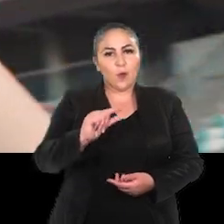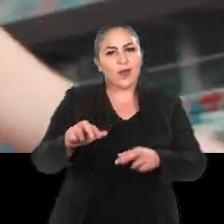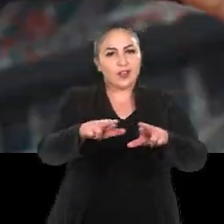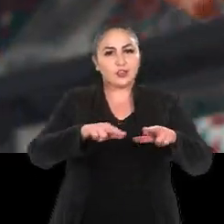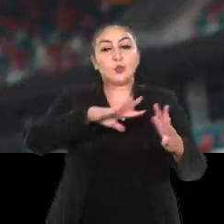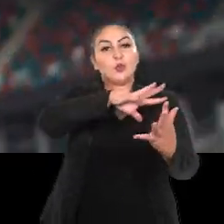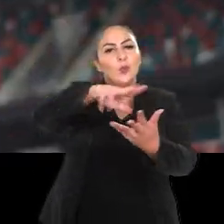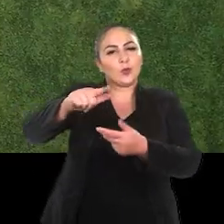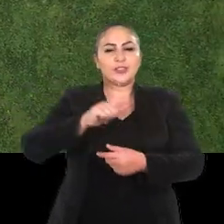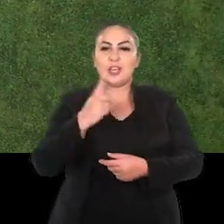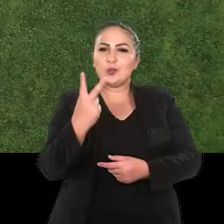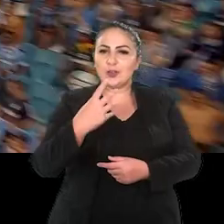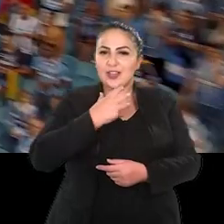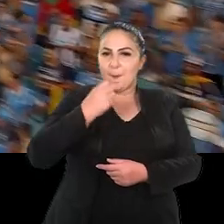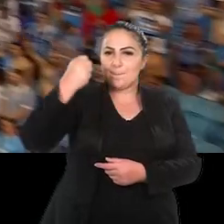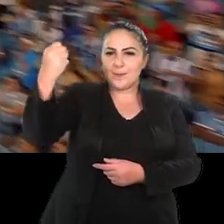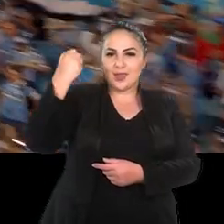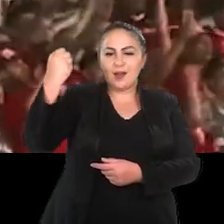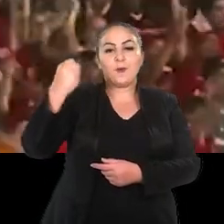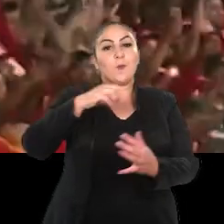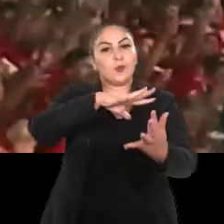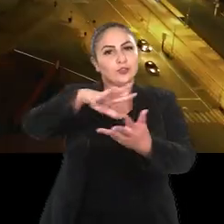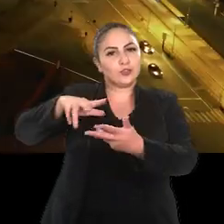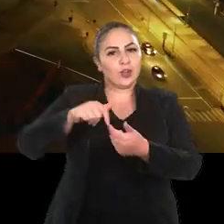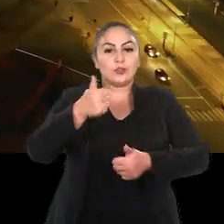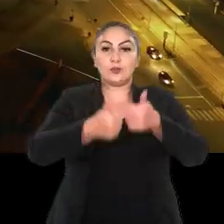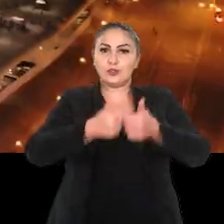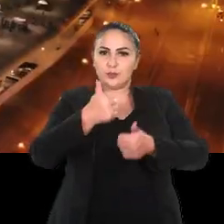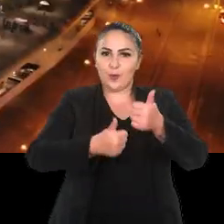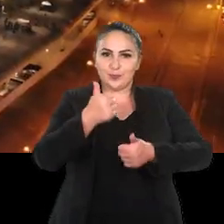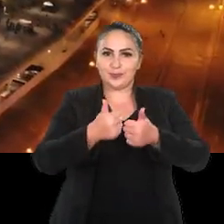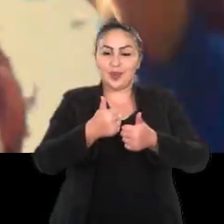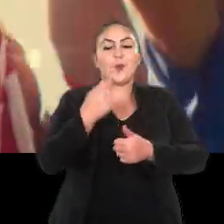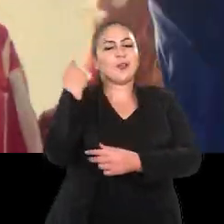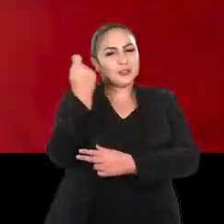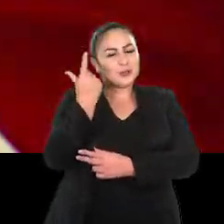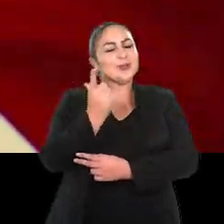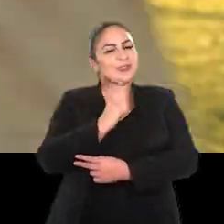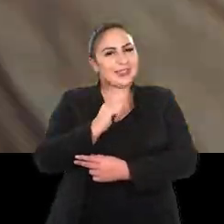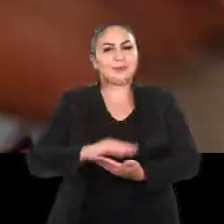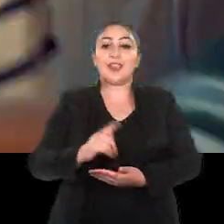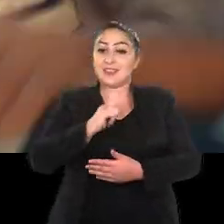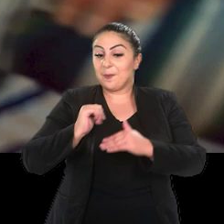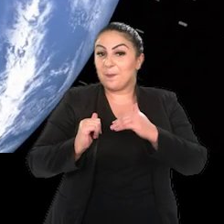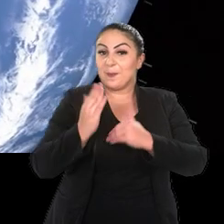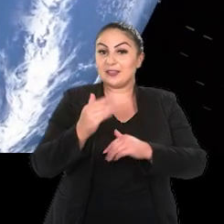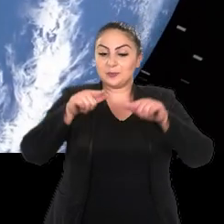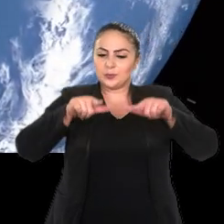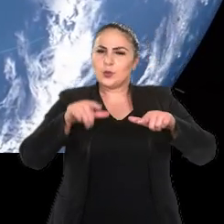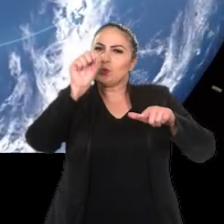Poucas regiões do mundo tem dois campeões mundiais de futebol. O Rio Grande do Sul tem, e tem muito mais do que isso.